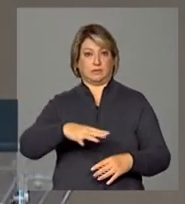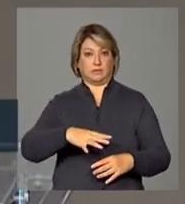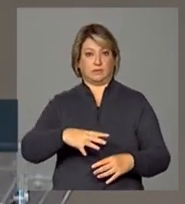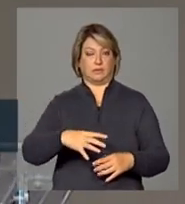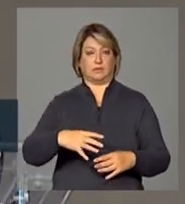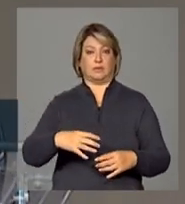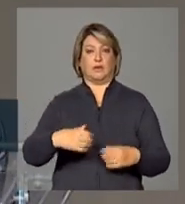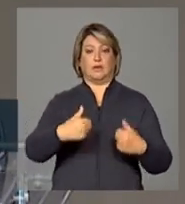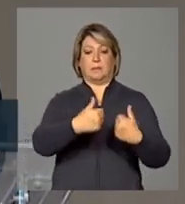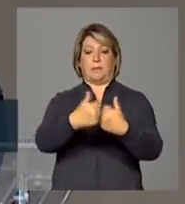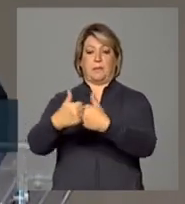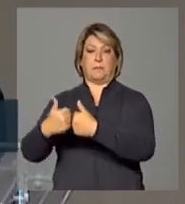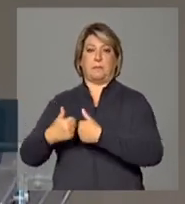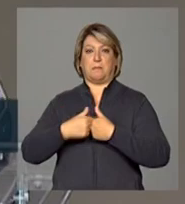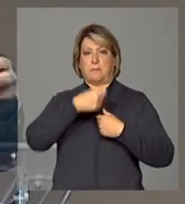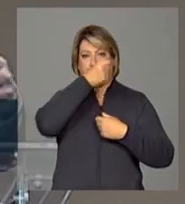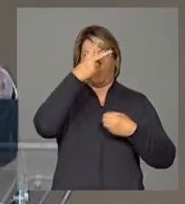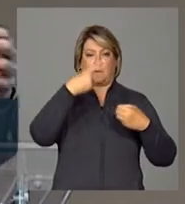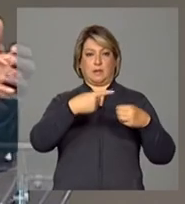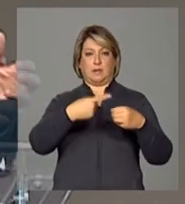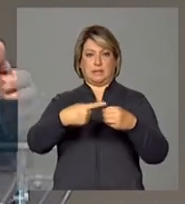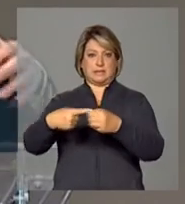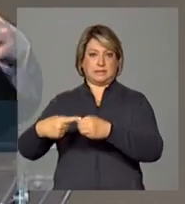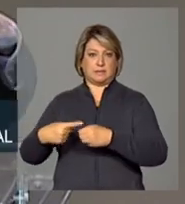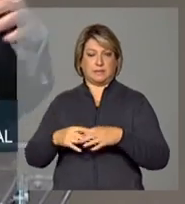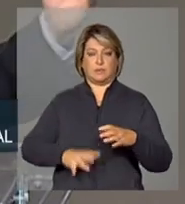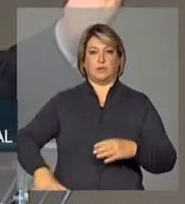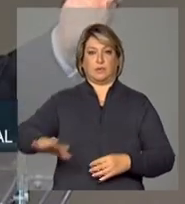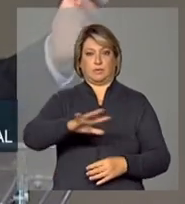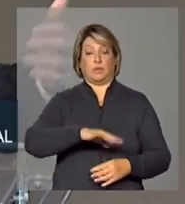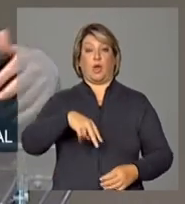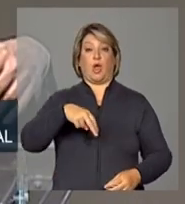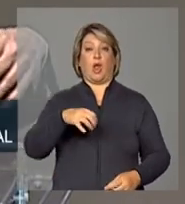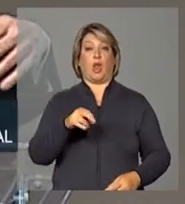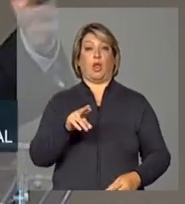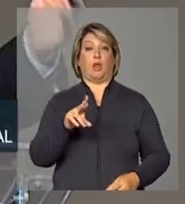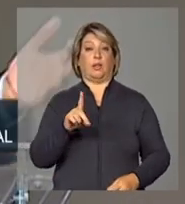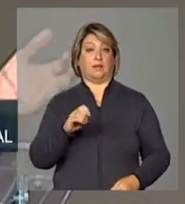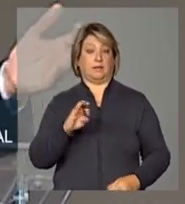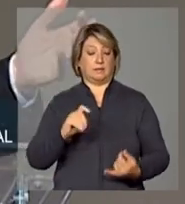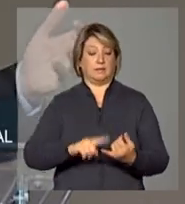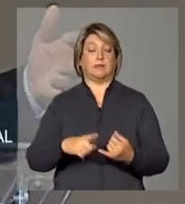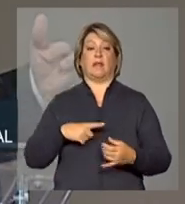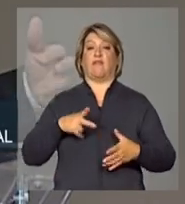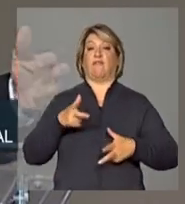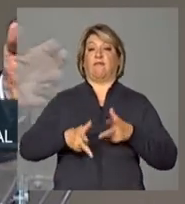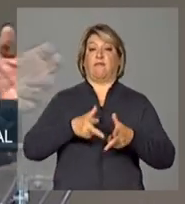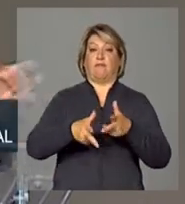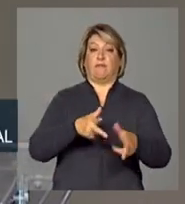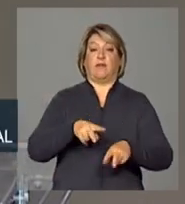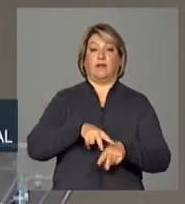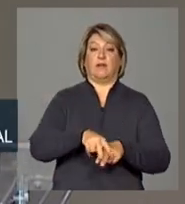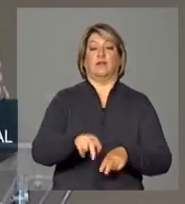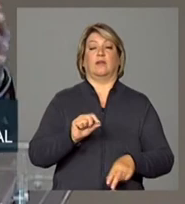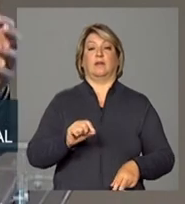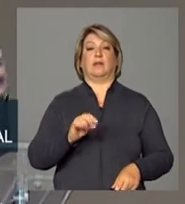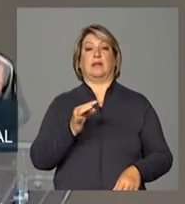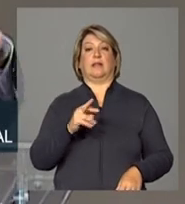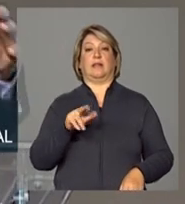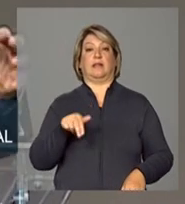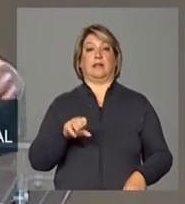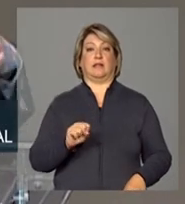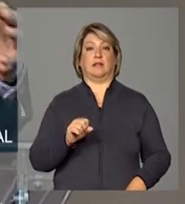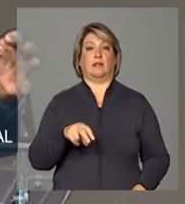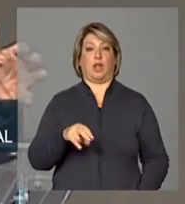municípios no entorno olhando os grandes projetos no nordeste a ferrovia transnordestina ou a transposição de São Francisco de